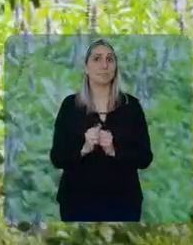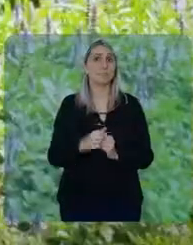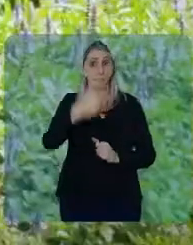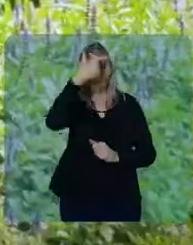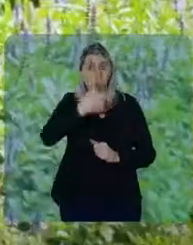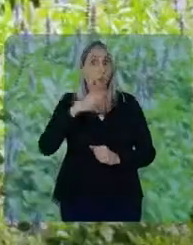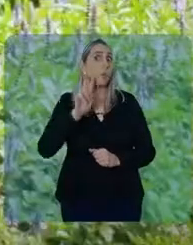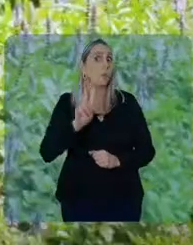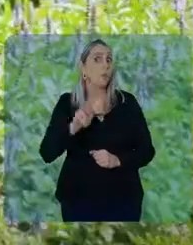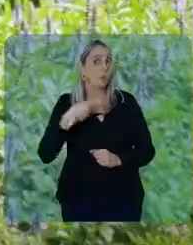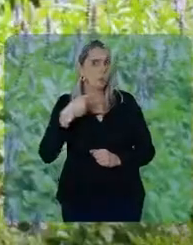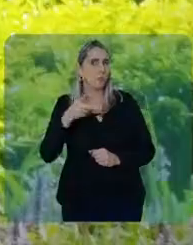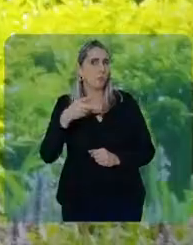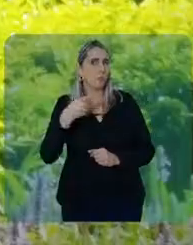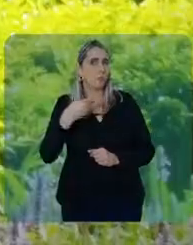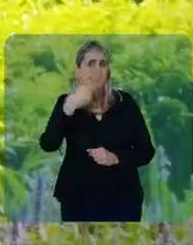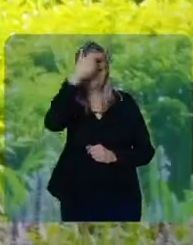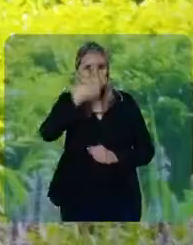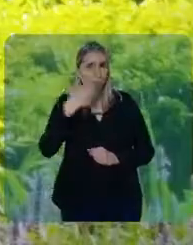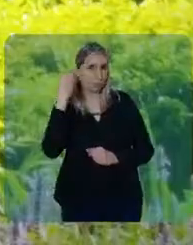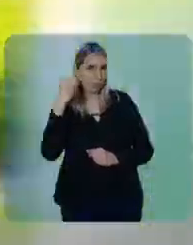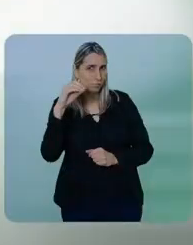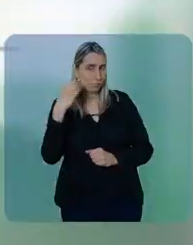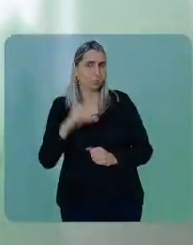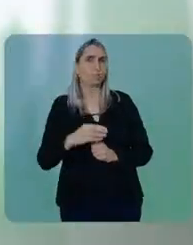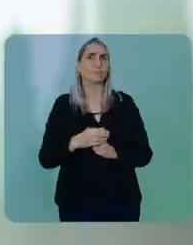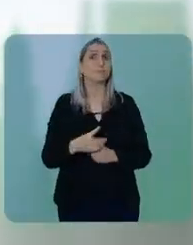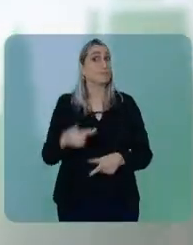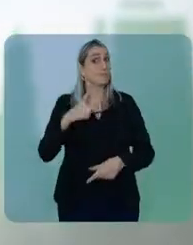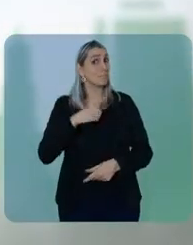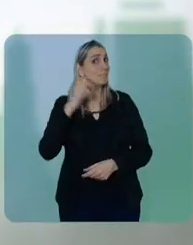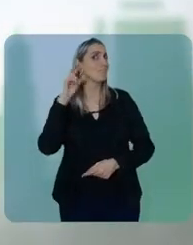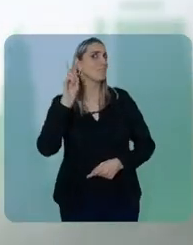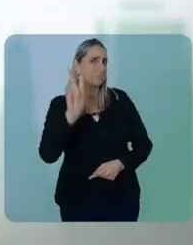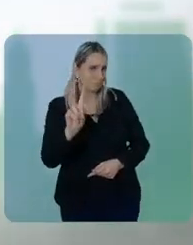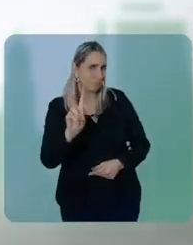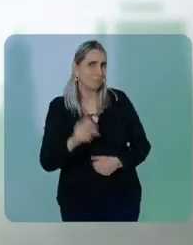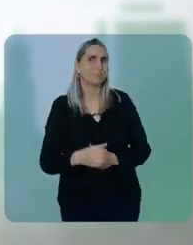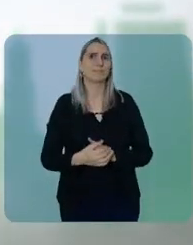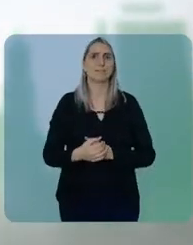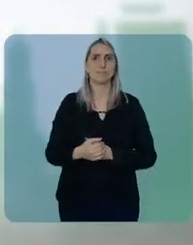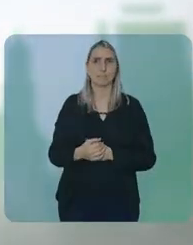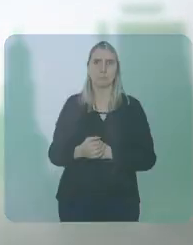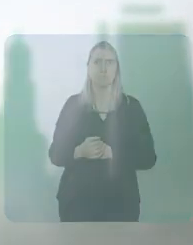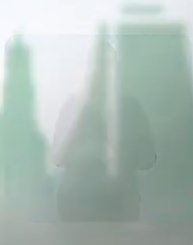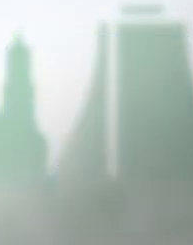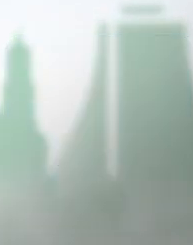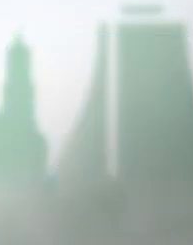é... Eu sou o Valter, e eu e tu, somos Porto Alegre. Vai ter Valter!